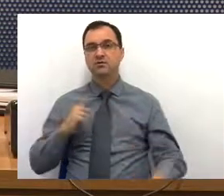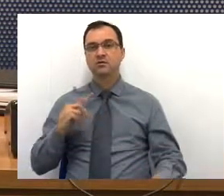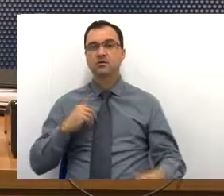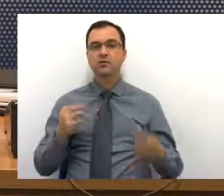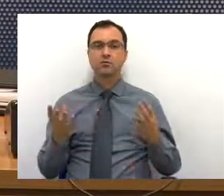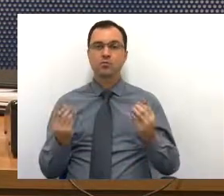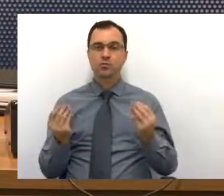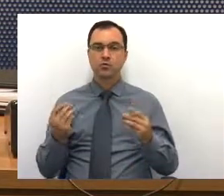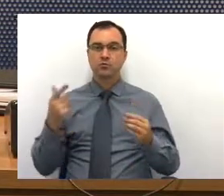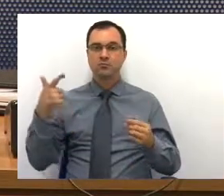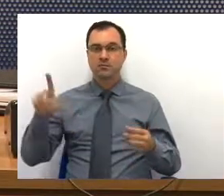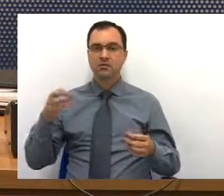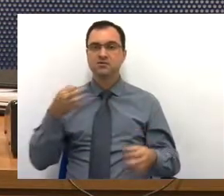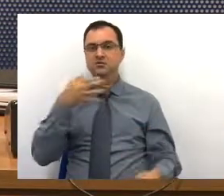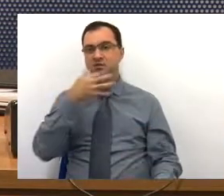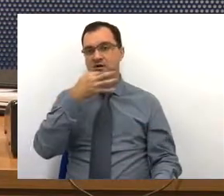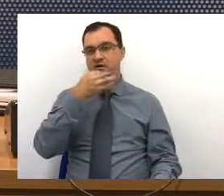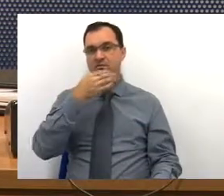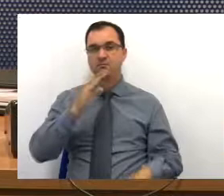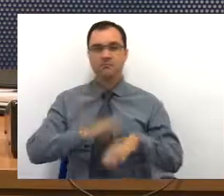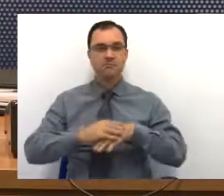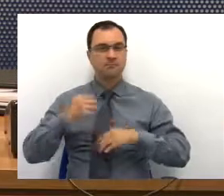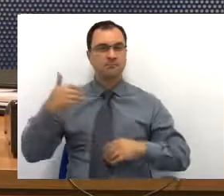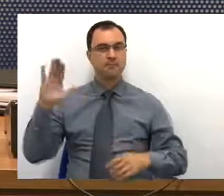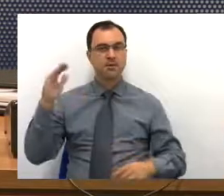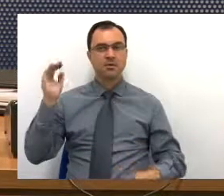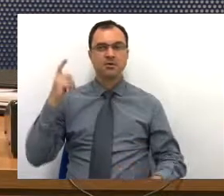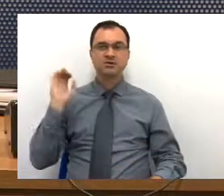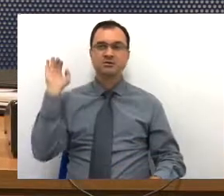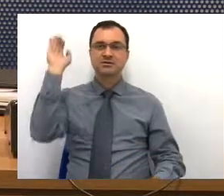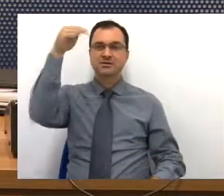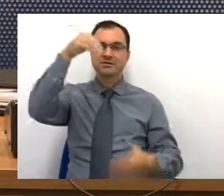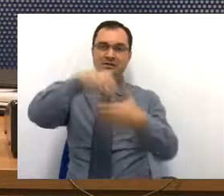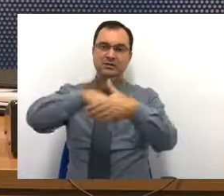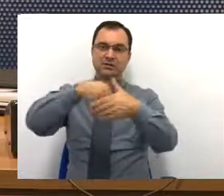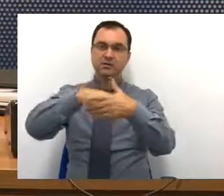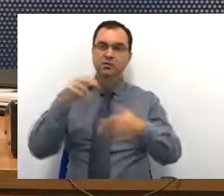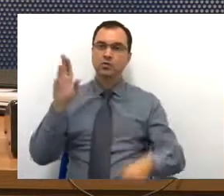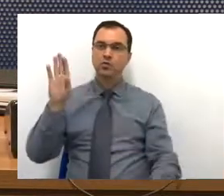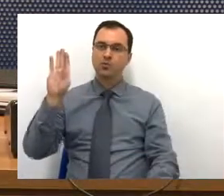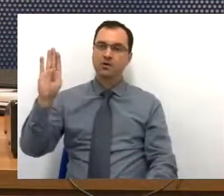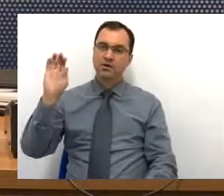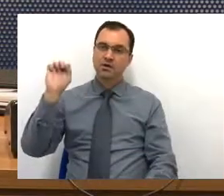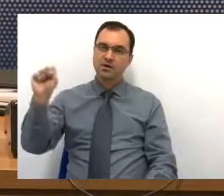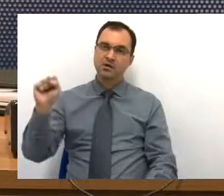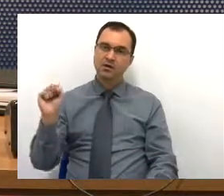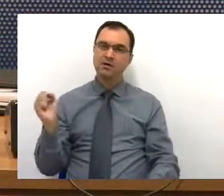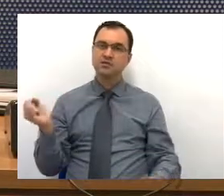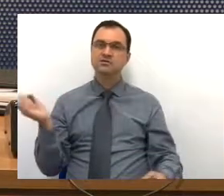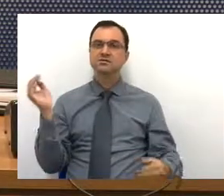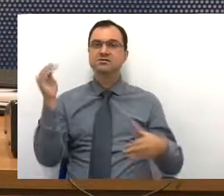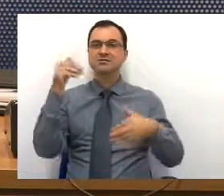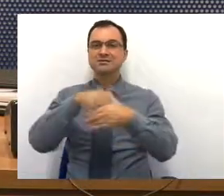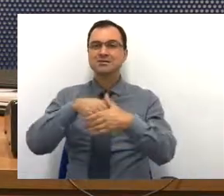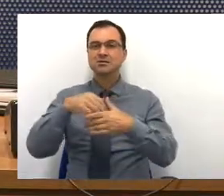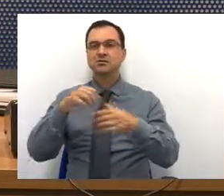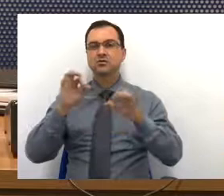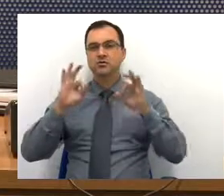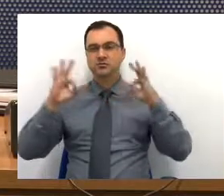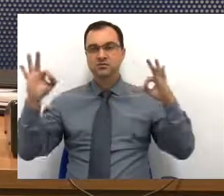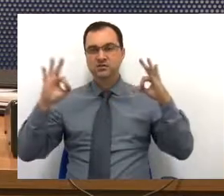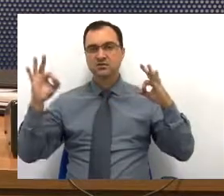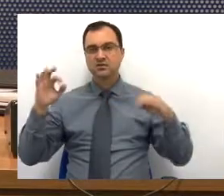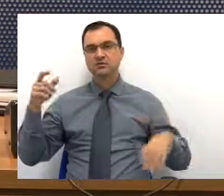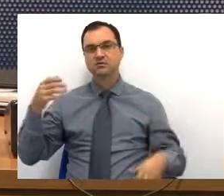muito mais remédio nas UBS, nos centros de especialidades, do que